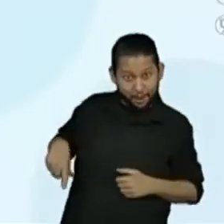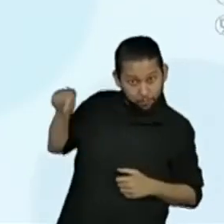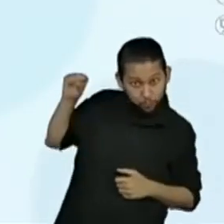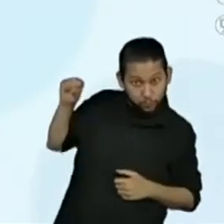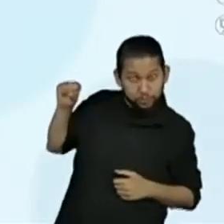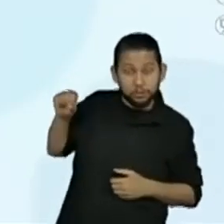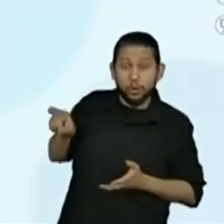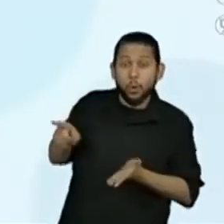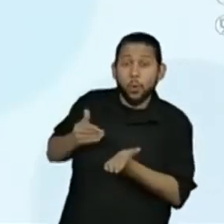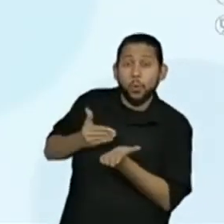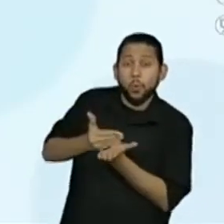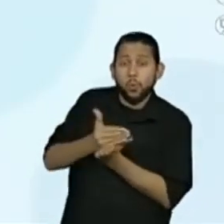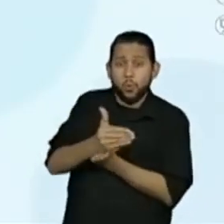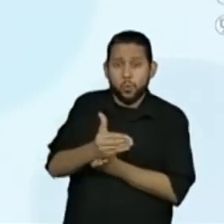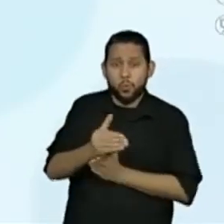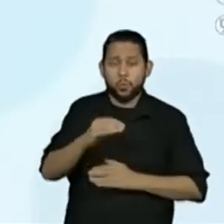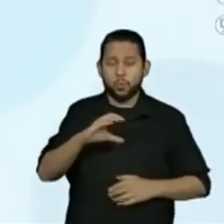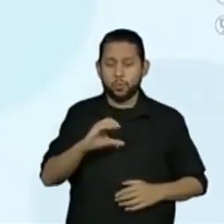é com U.